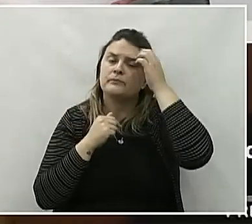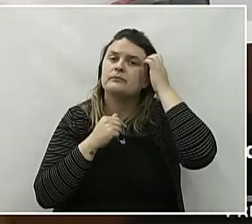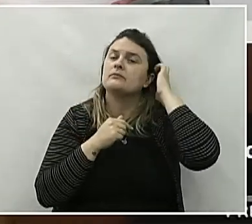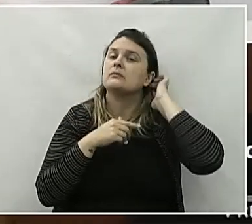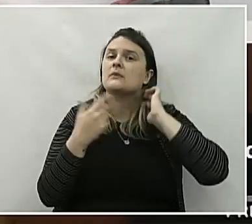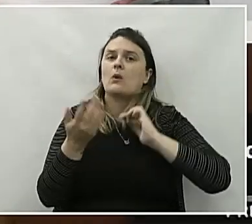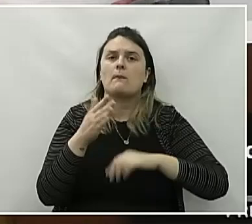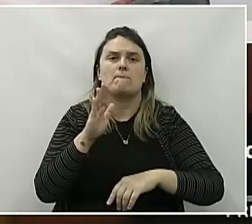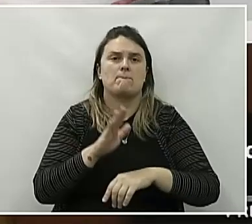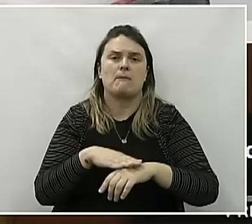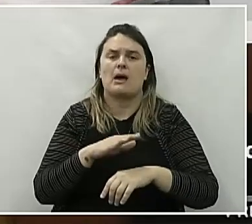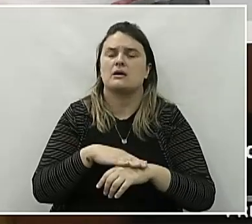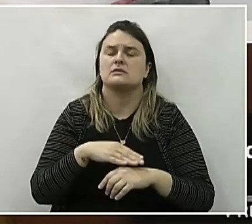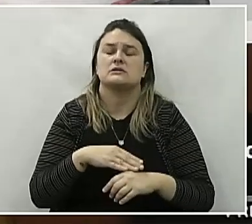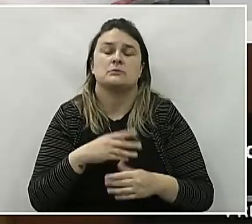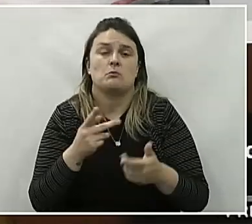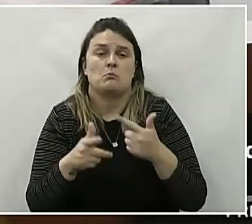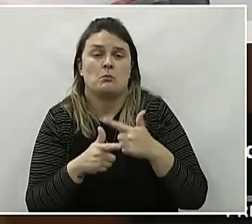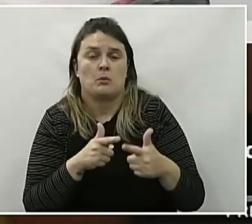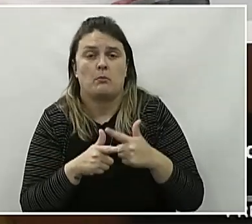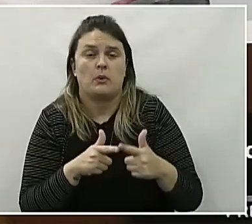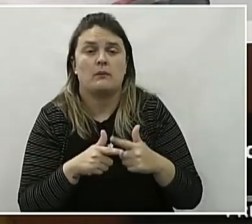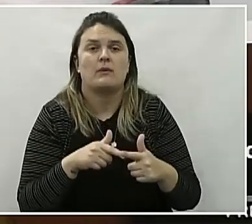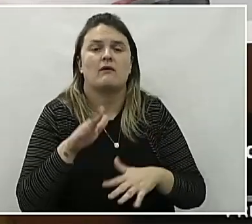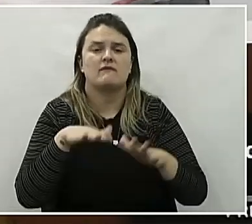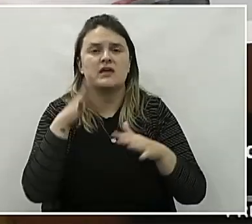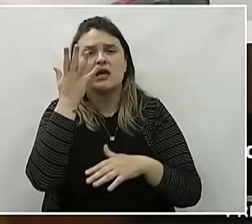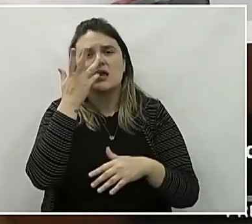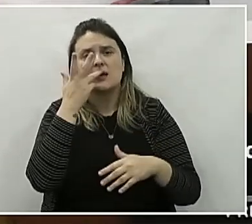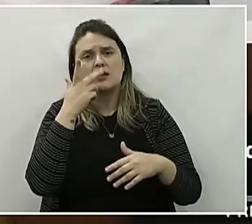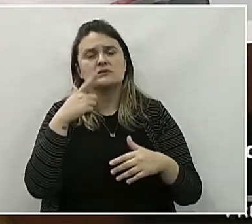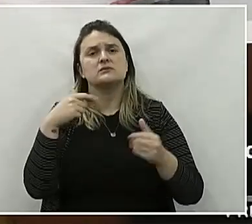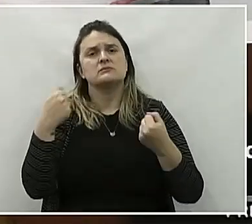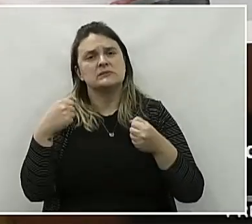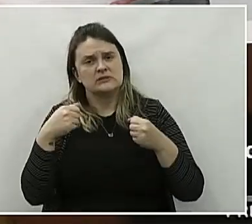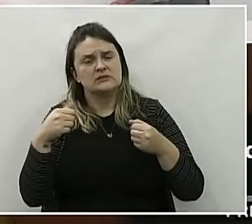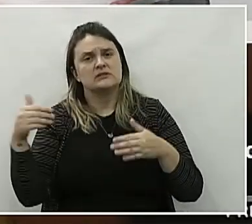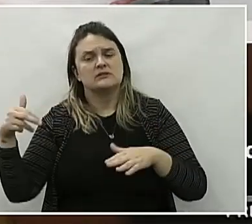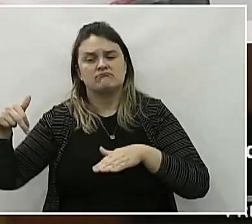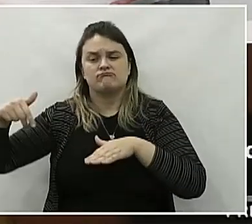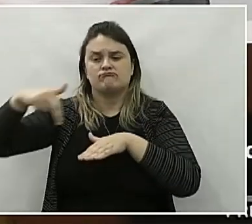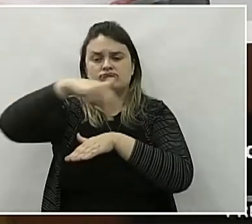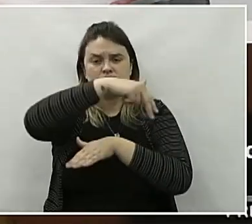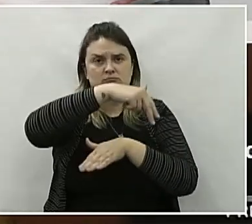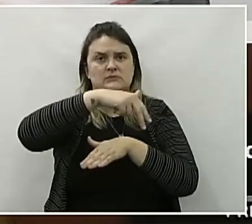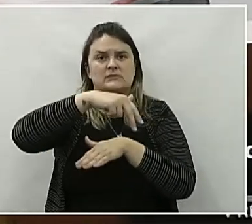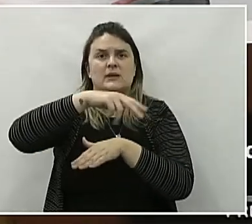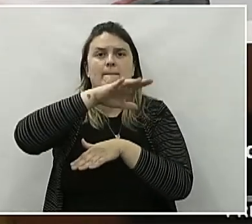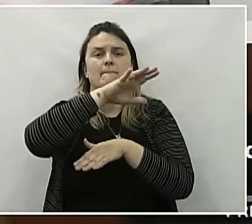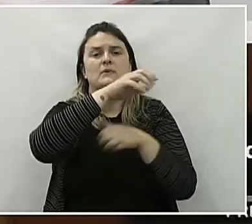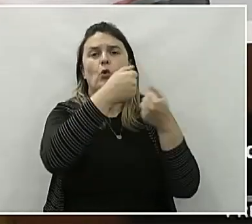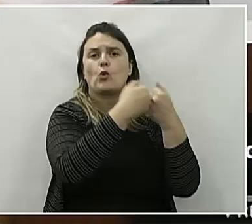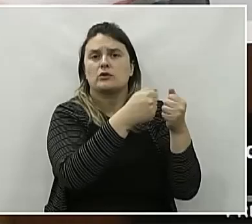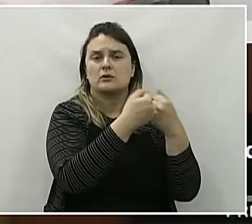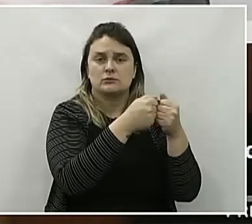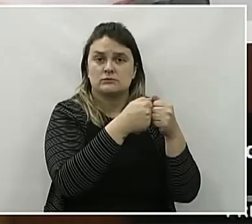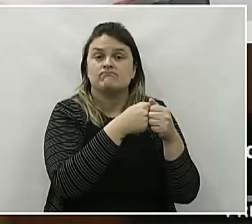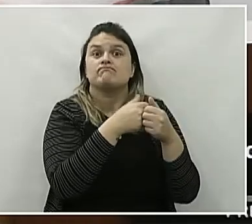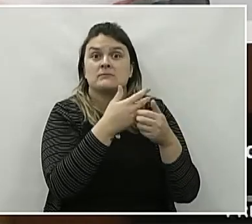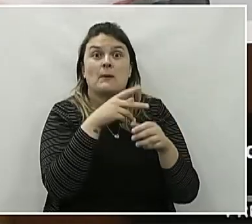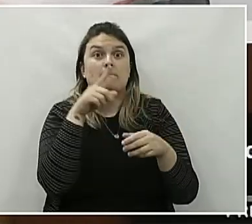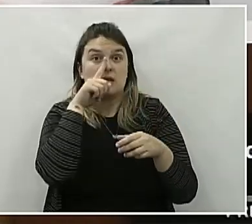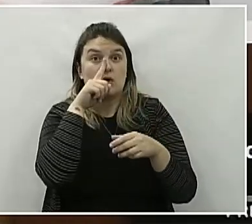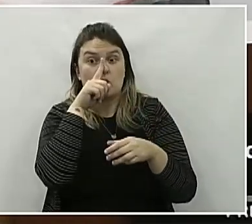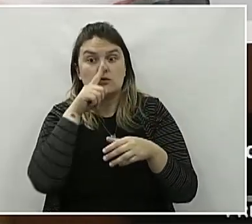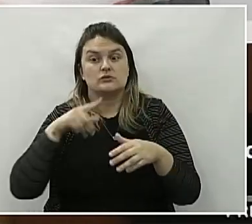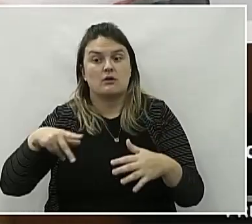situação se torna ainda mais crítica devido ao fato de que muitas crianças precisam atravessar essa via para pegar o ônibus escolar, expondo-se